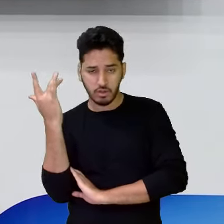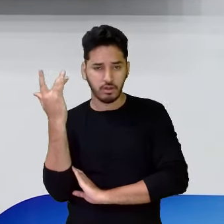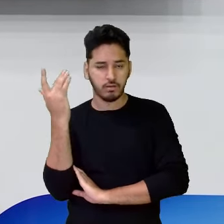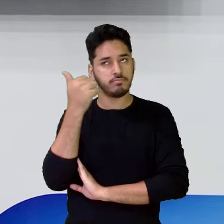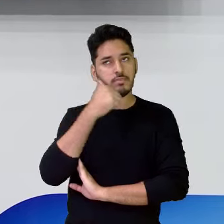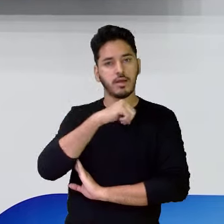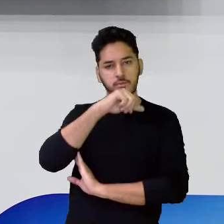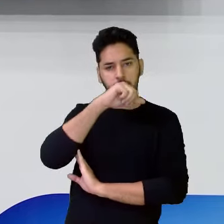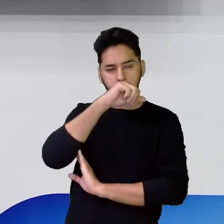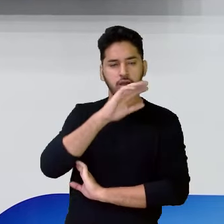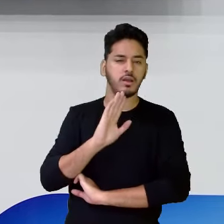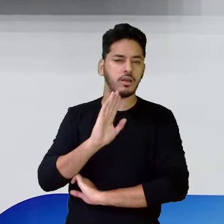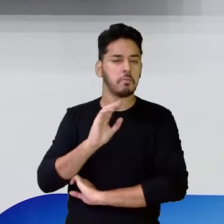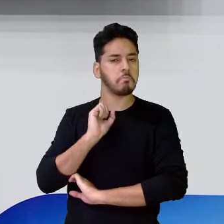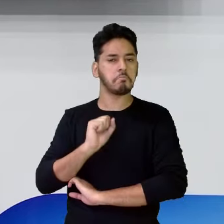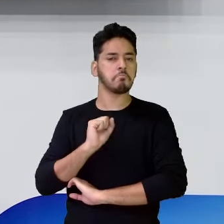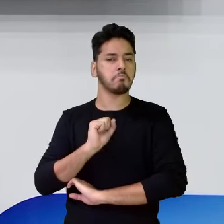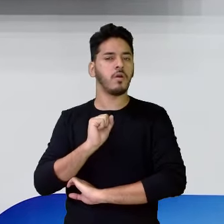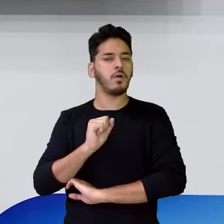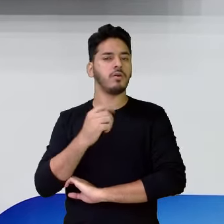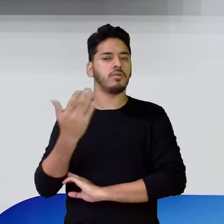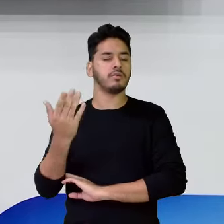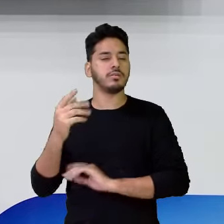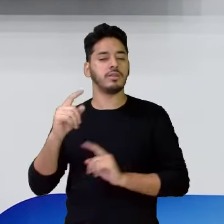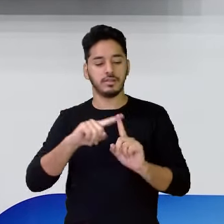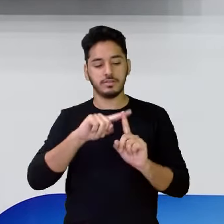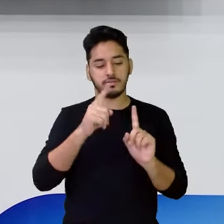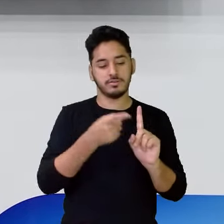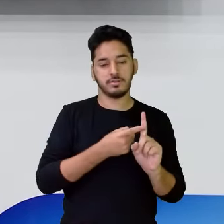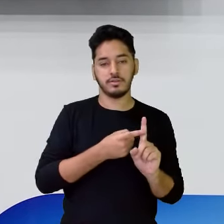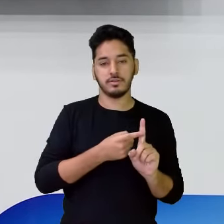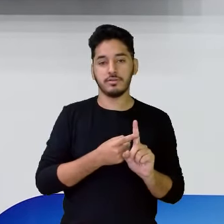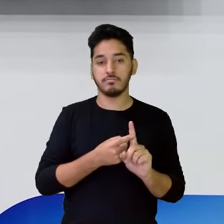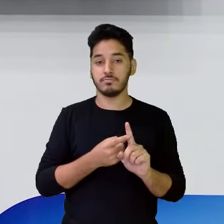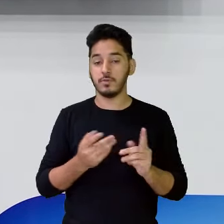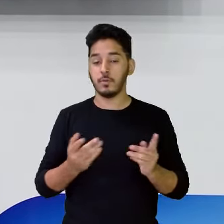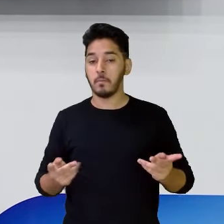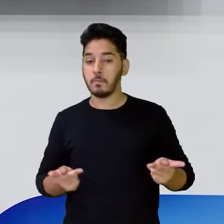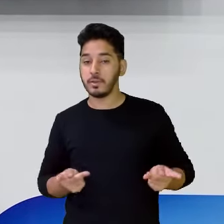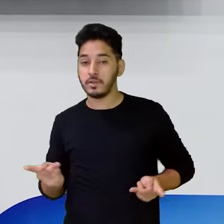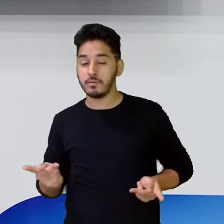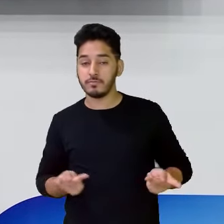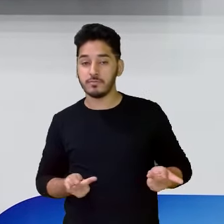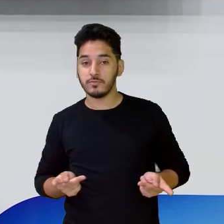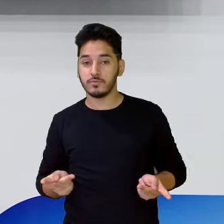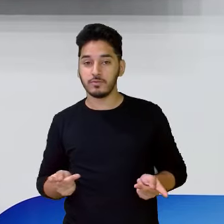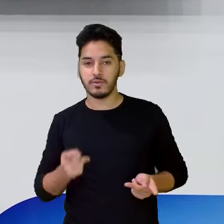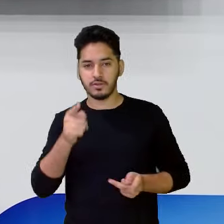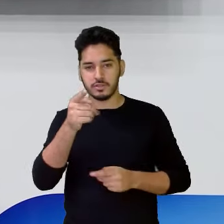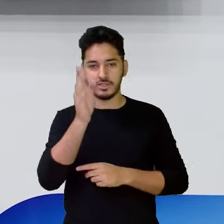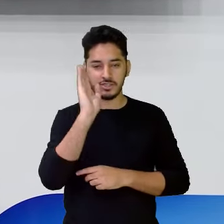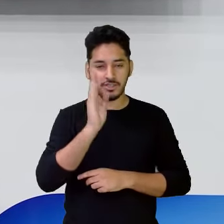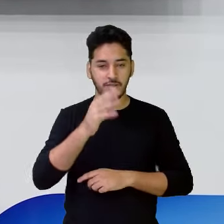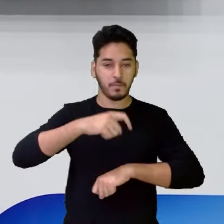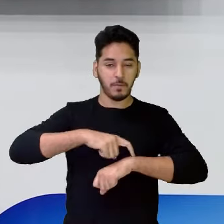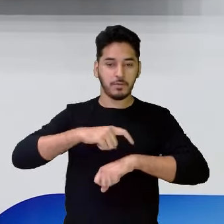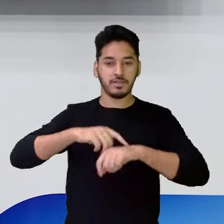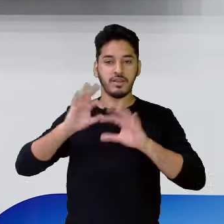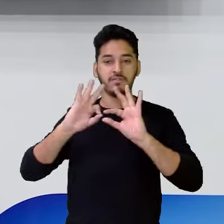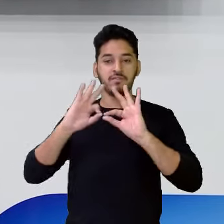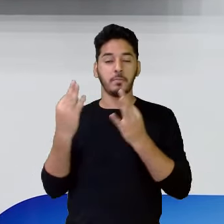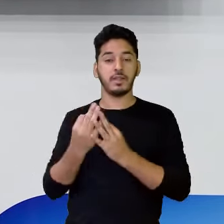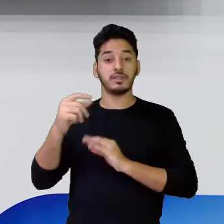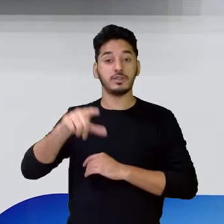a mãe, até mesmo sua mãe pode estar em uma gestação, algum primo, alguma tia, e já teve algum momento da família para